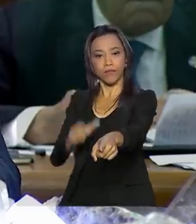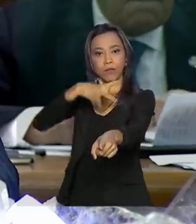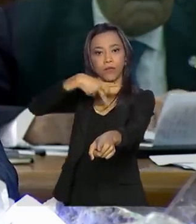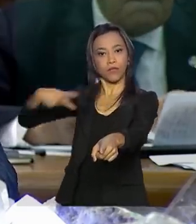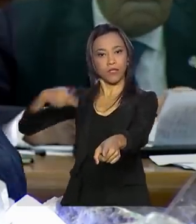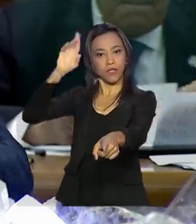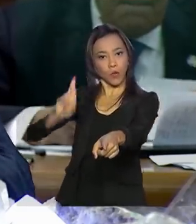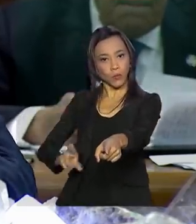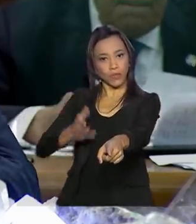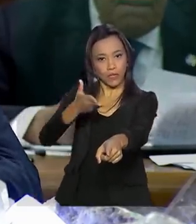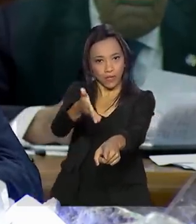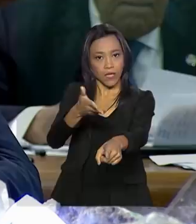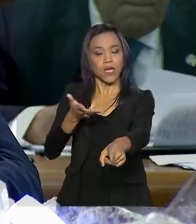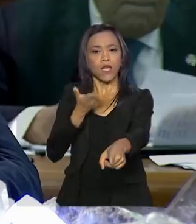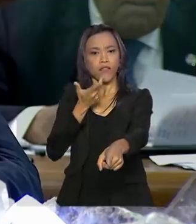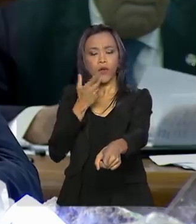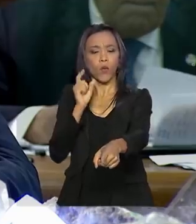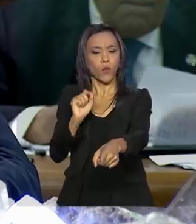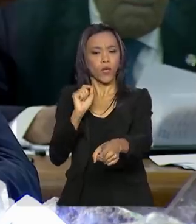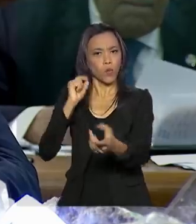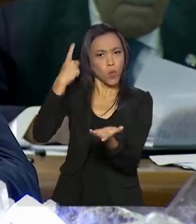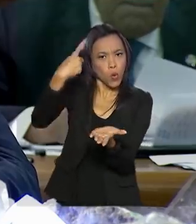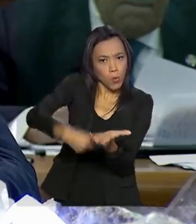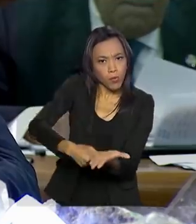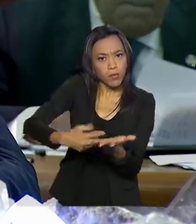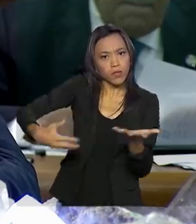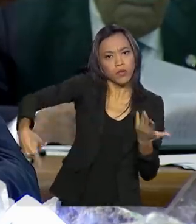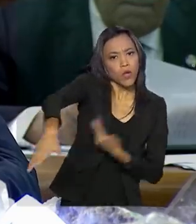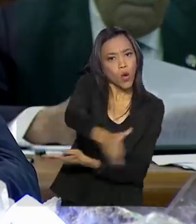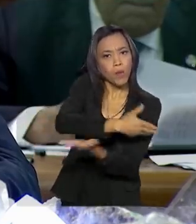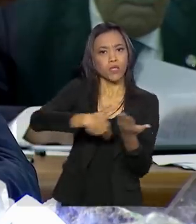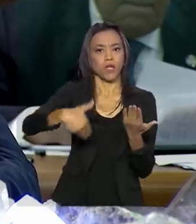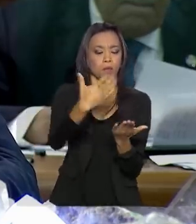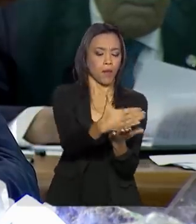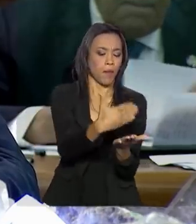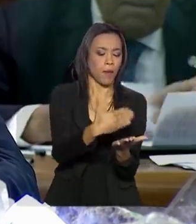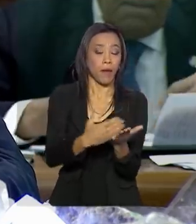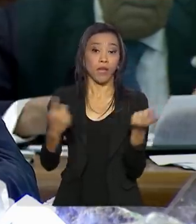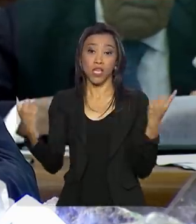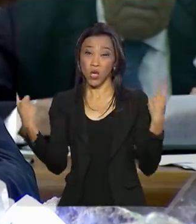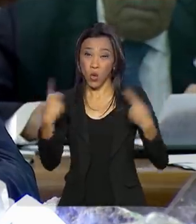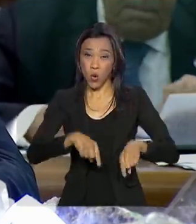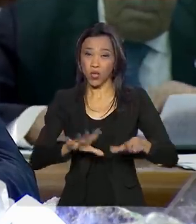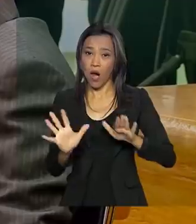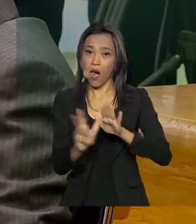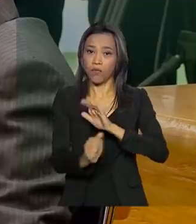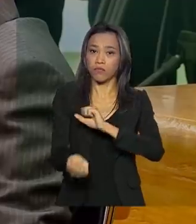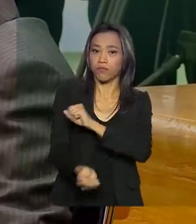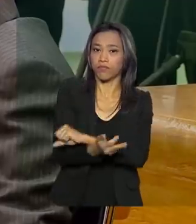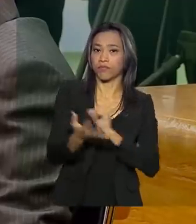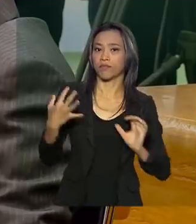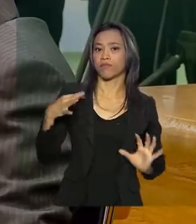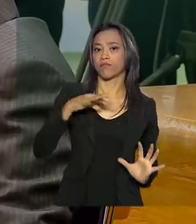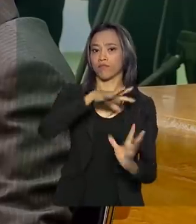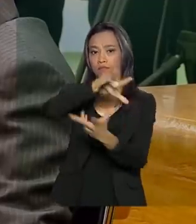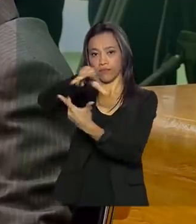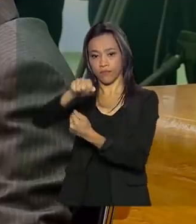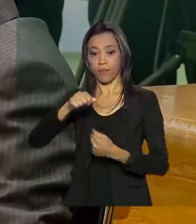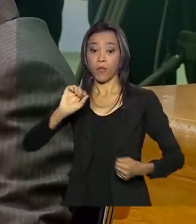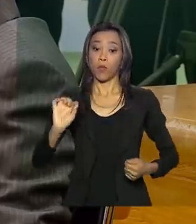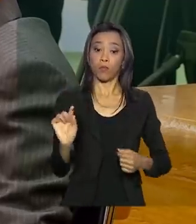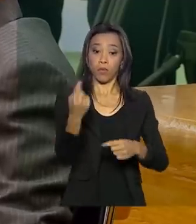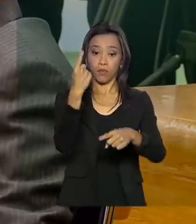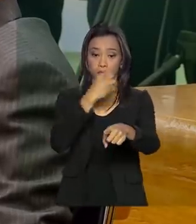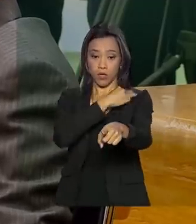da Rússia. Ele defendeu uma agenda compartilhada e o combate ao crime transnacional. O primeiro-ministro da